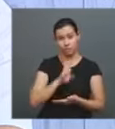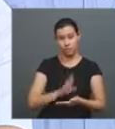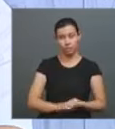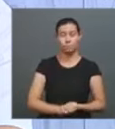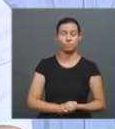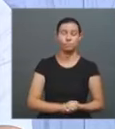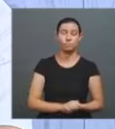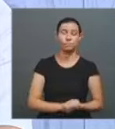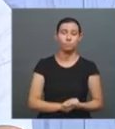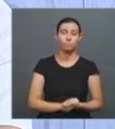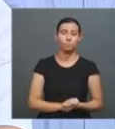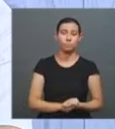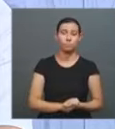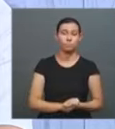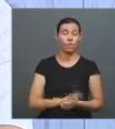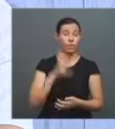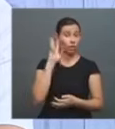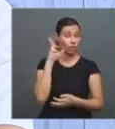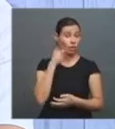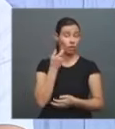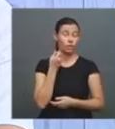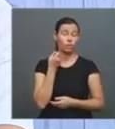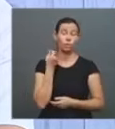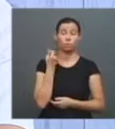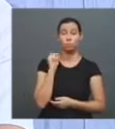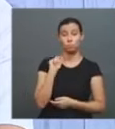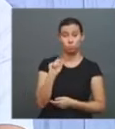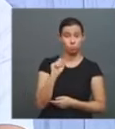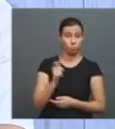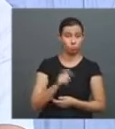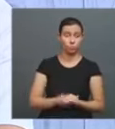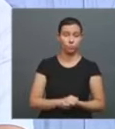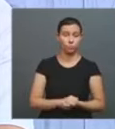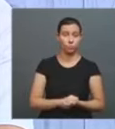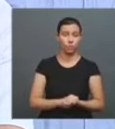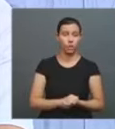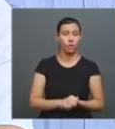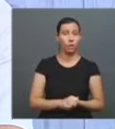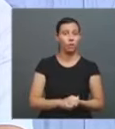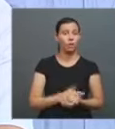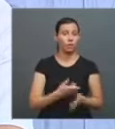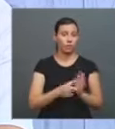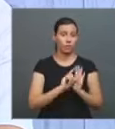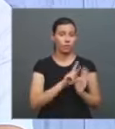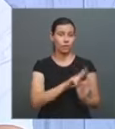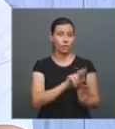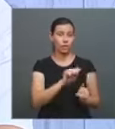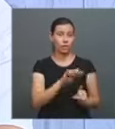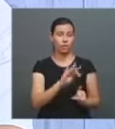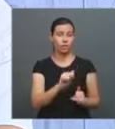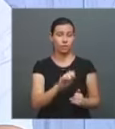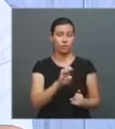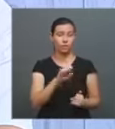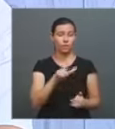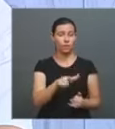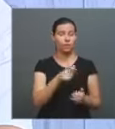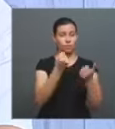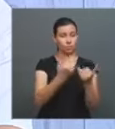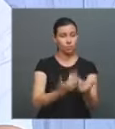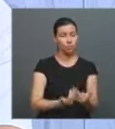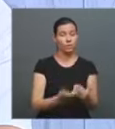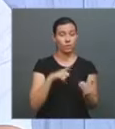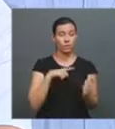Então, eu acho que... Uma coisa que o Rafael falou, tem a questão do papel,